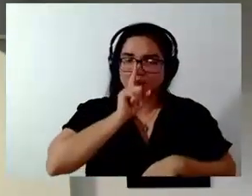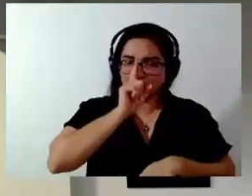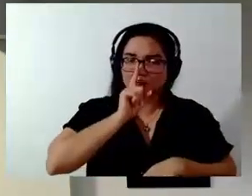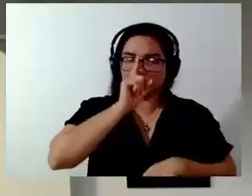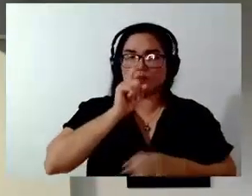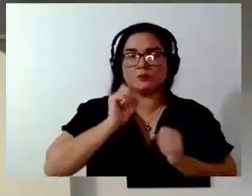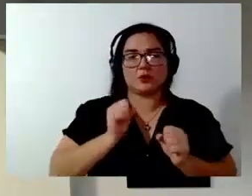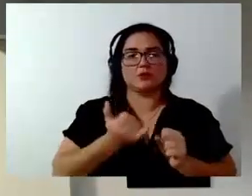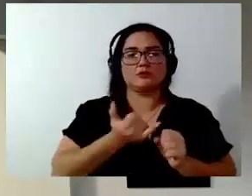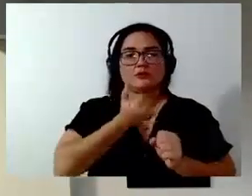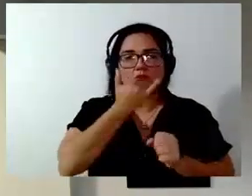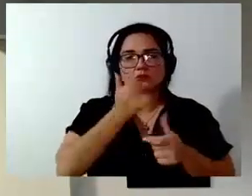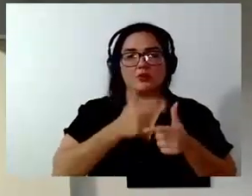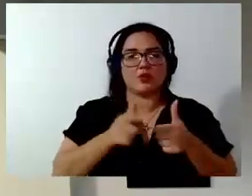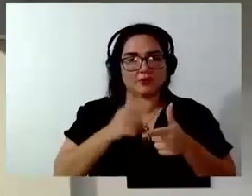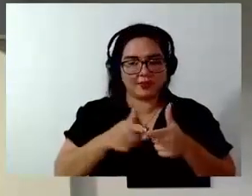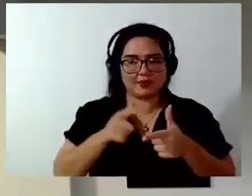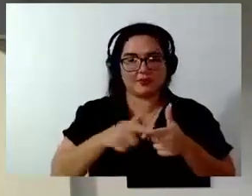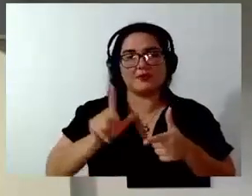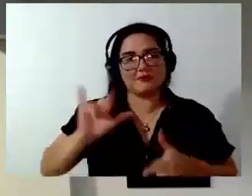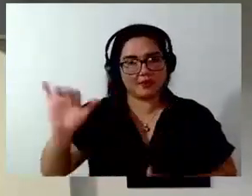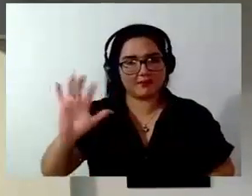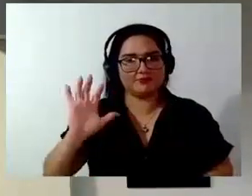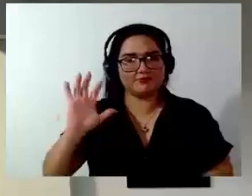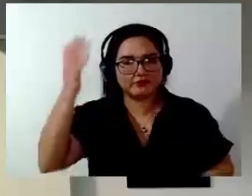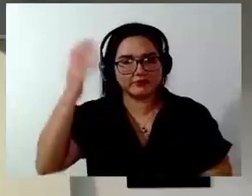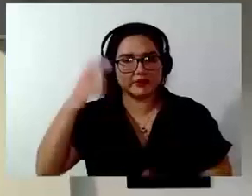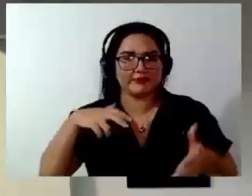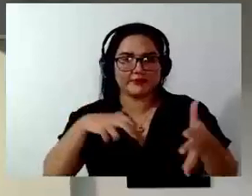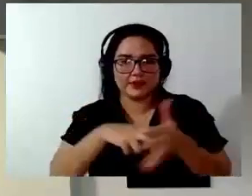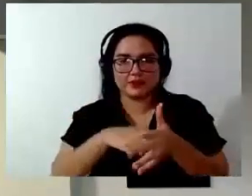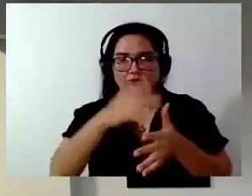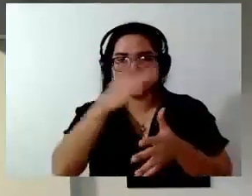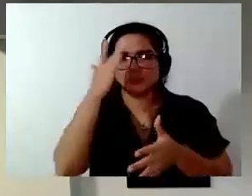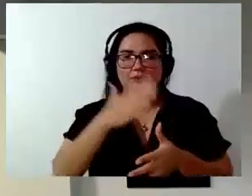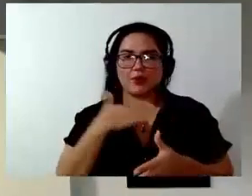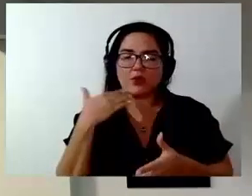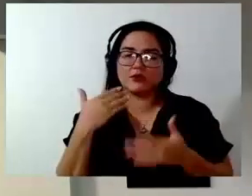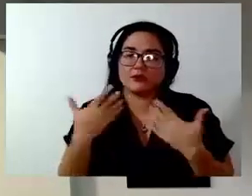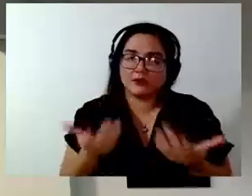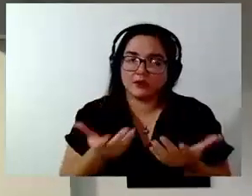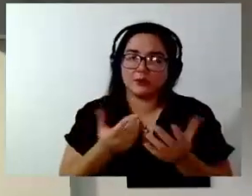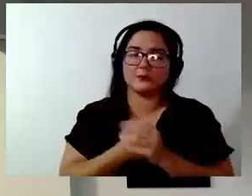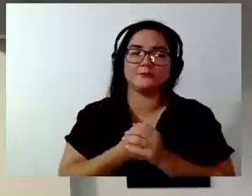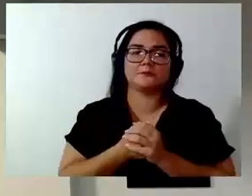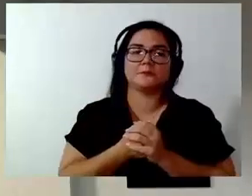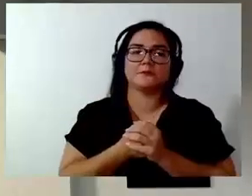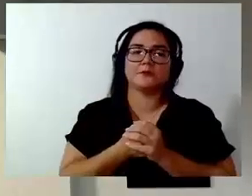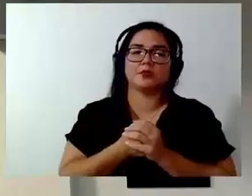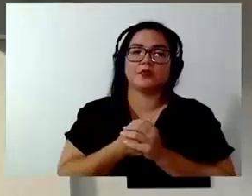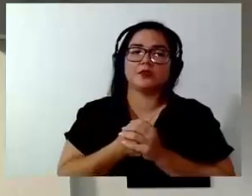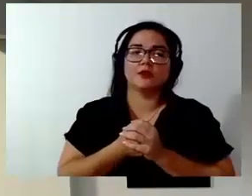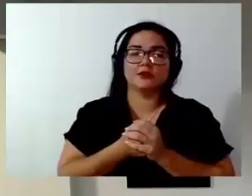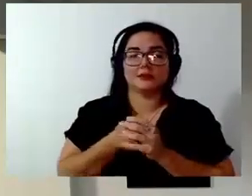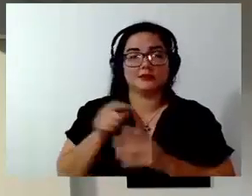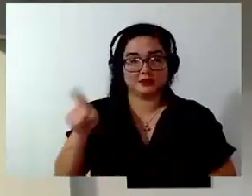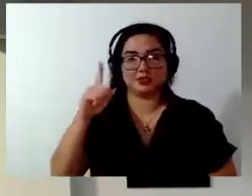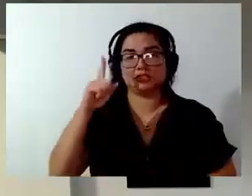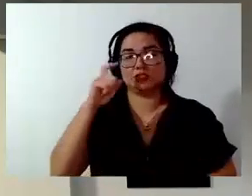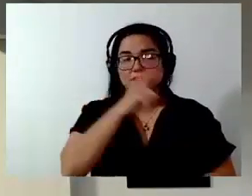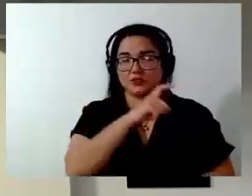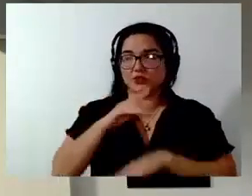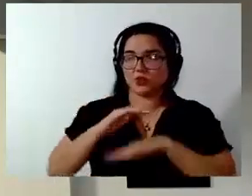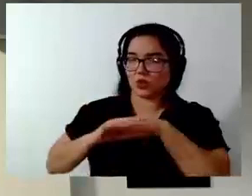anunciada, de hora para a outra vai acabar com um acidente, falecendo alguém. Então, assim, até eles, é difícil de conversar,